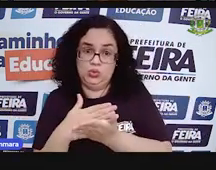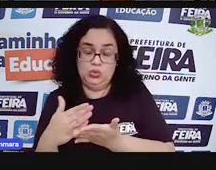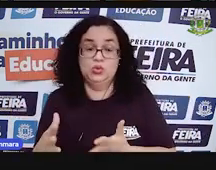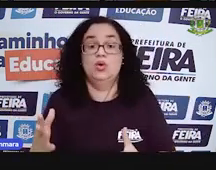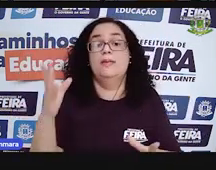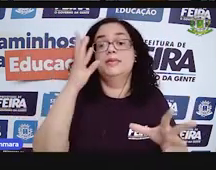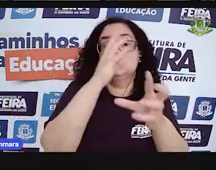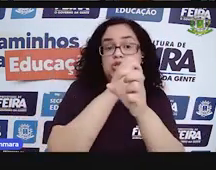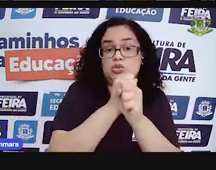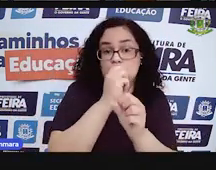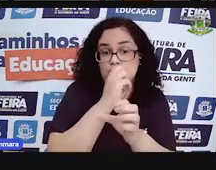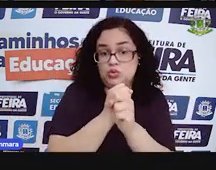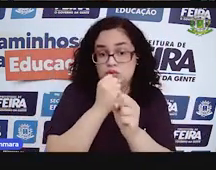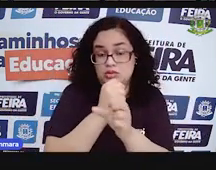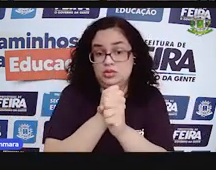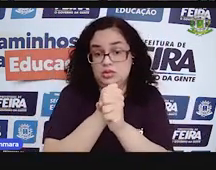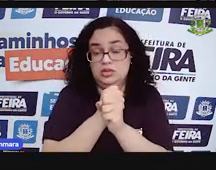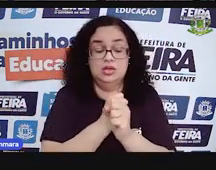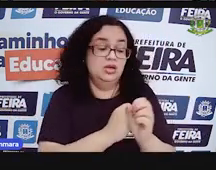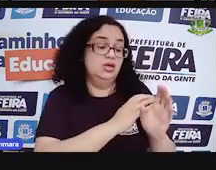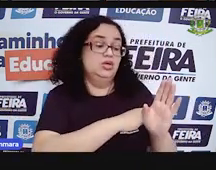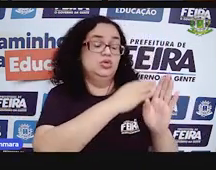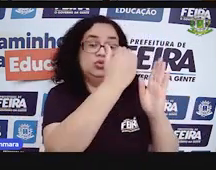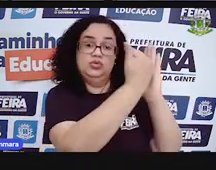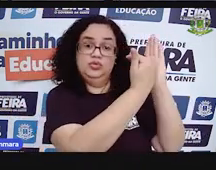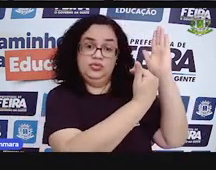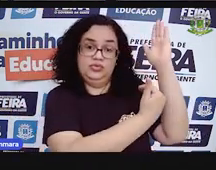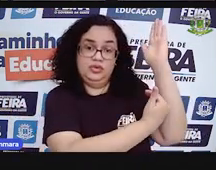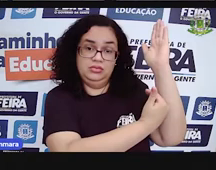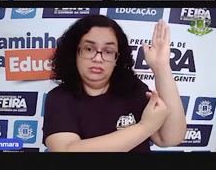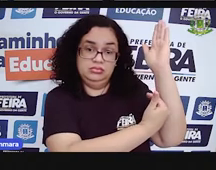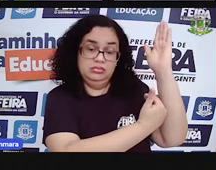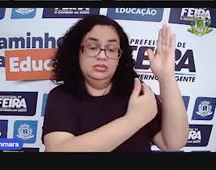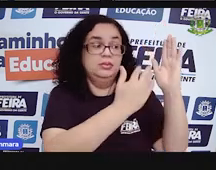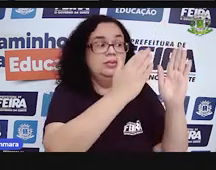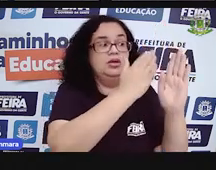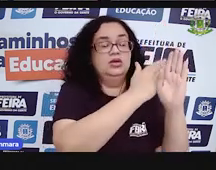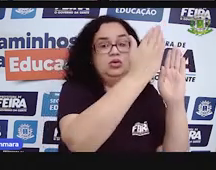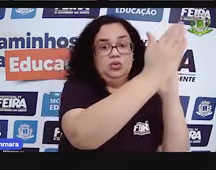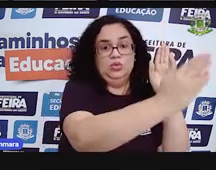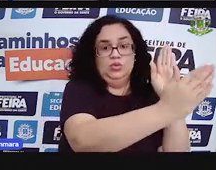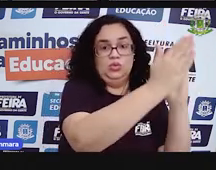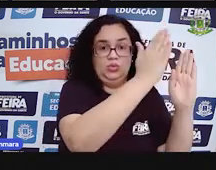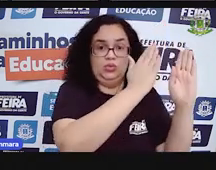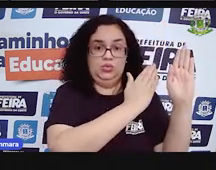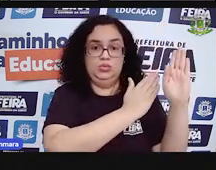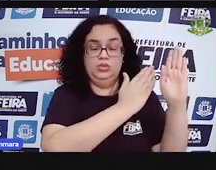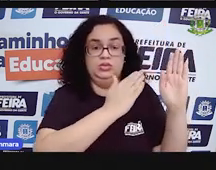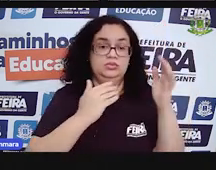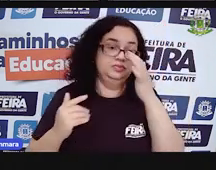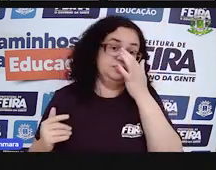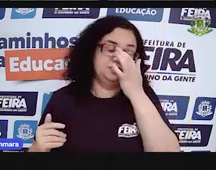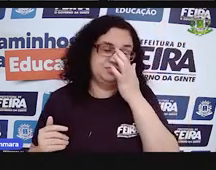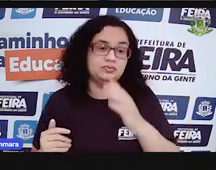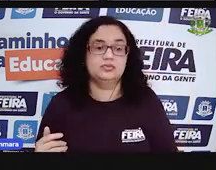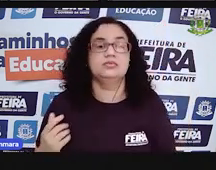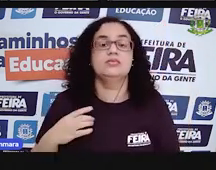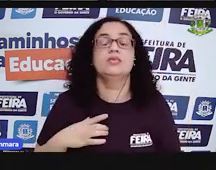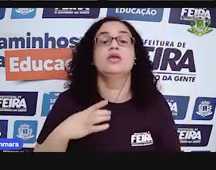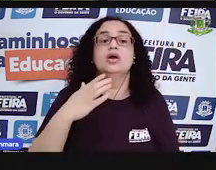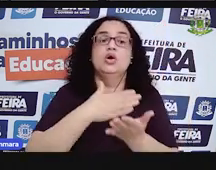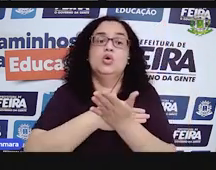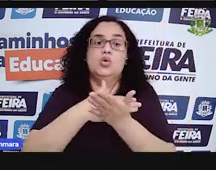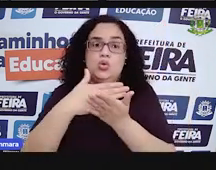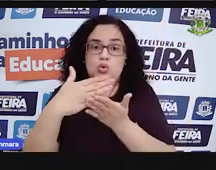somando da fileira do final para a fileira do começo. Então aqui, ó, na tela, eu vou começar